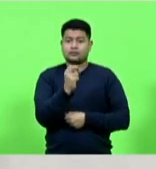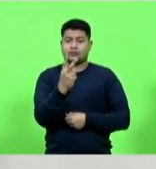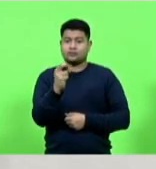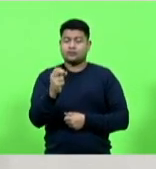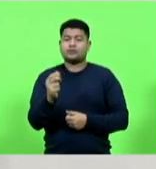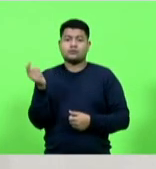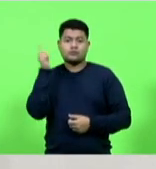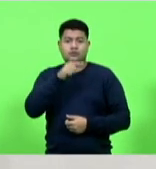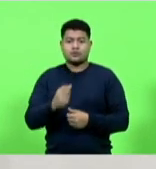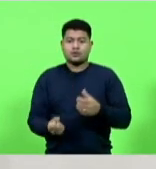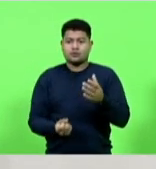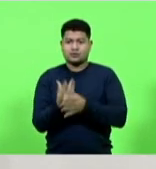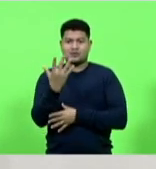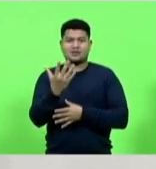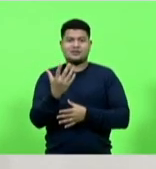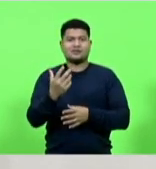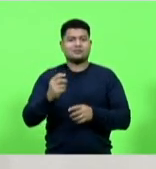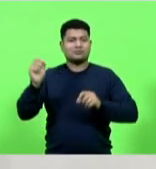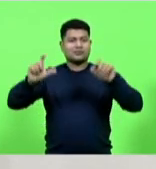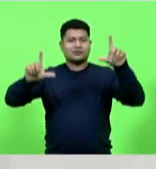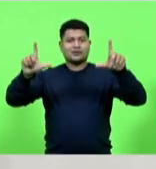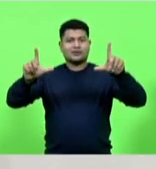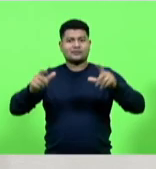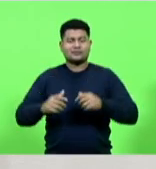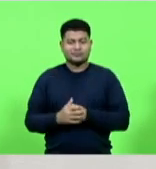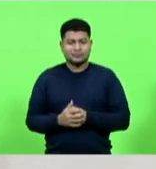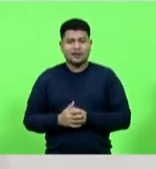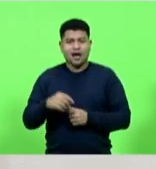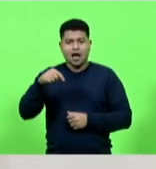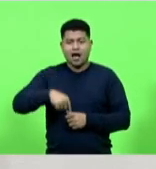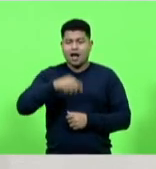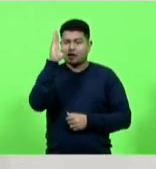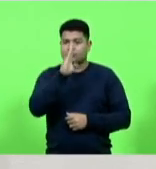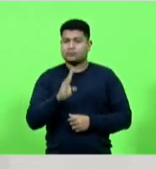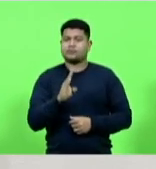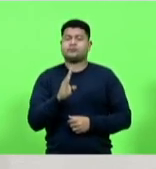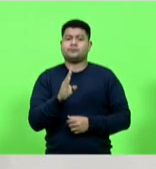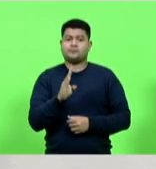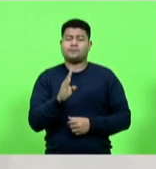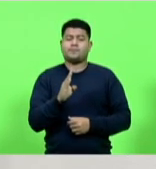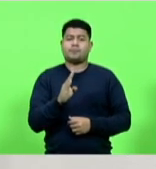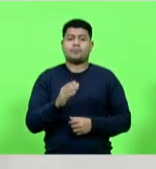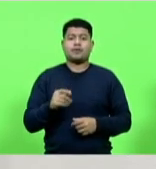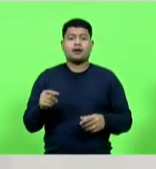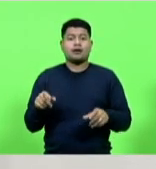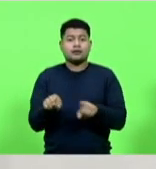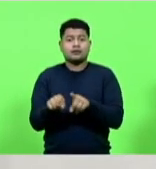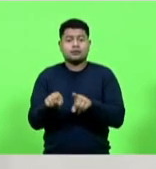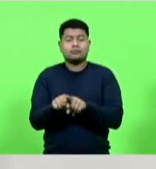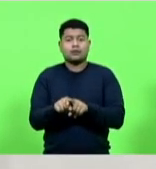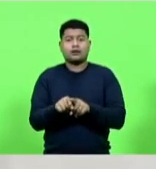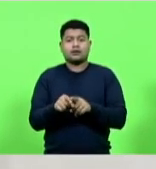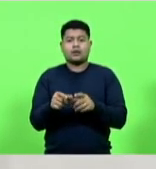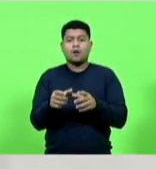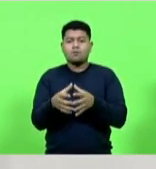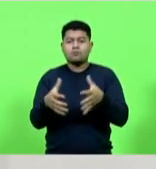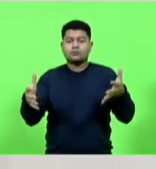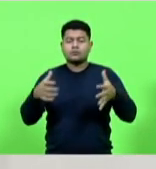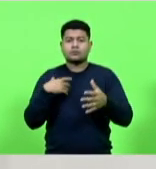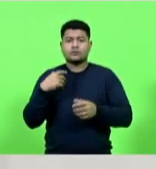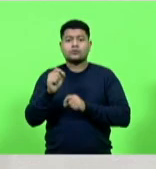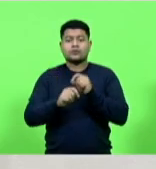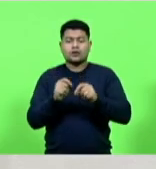disso nossa credibilidade junto aos ouvintes e telespectadores também cresceu consagrando o modelo de jornalismo